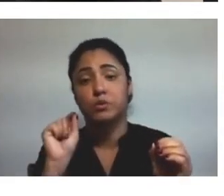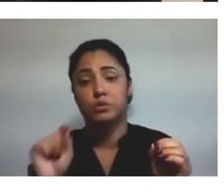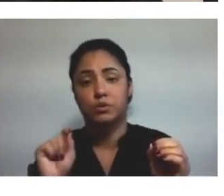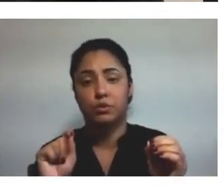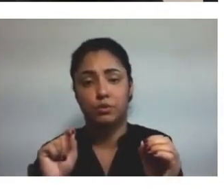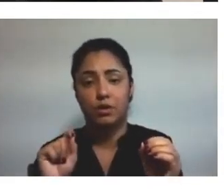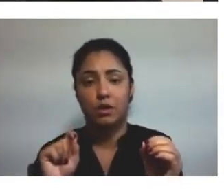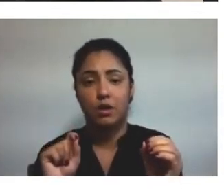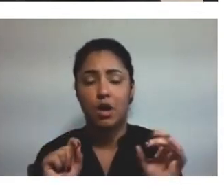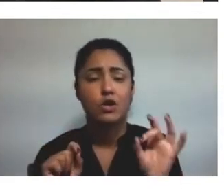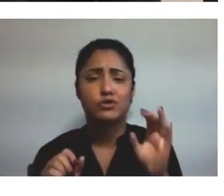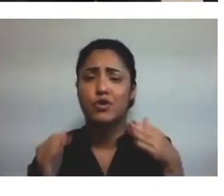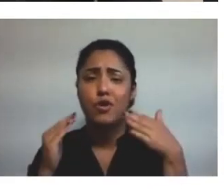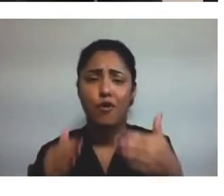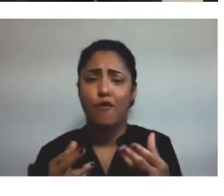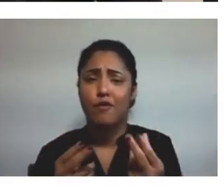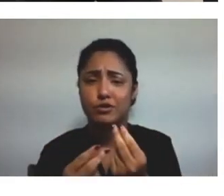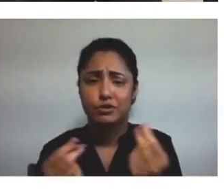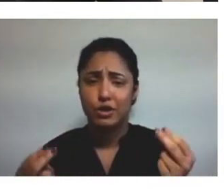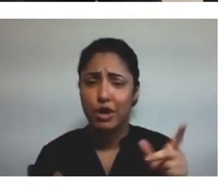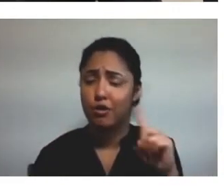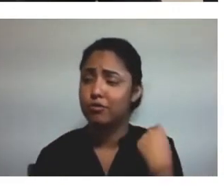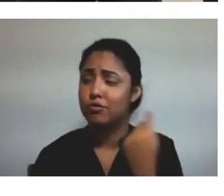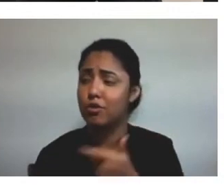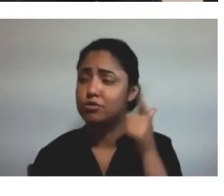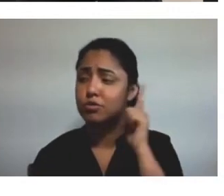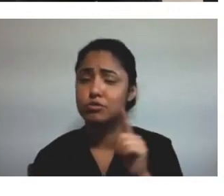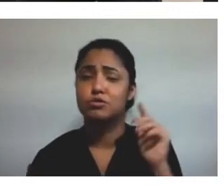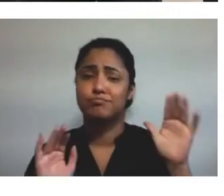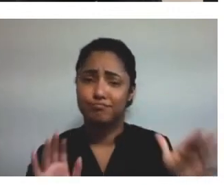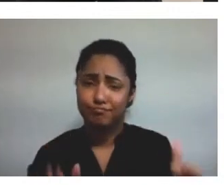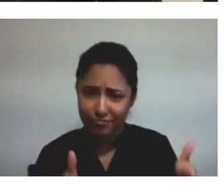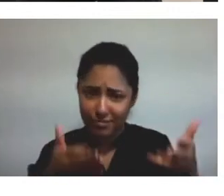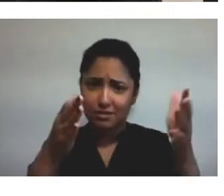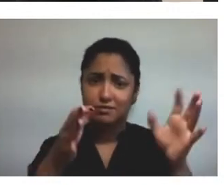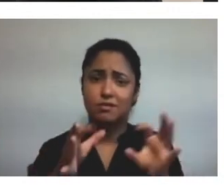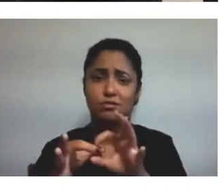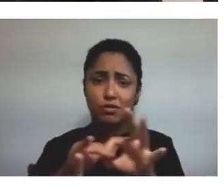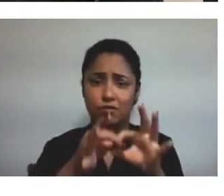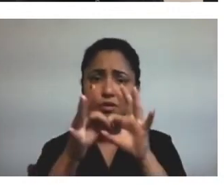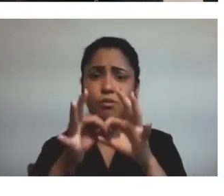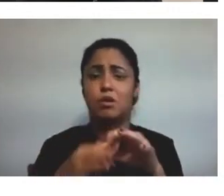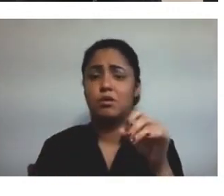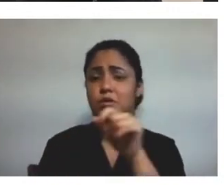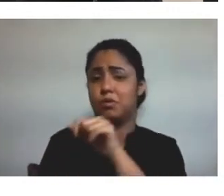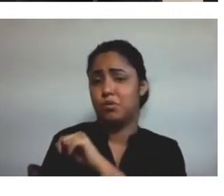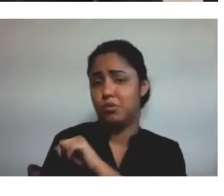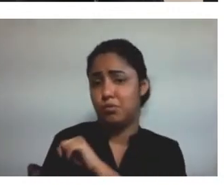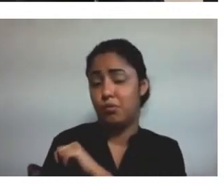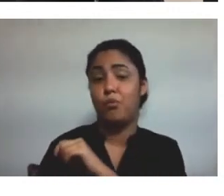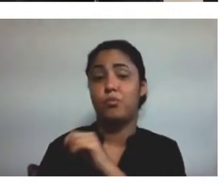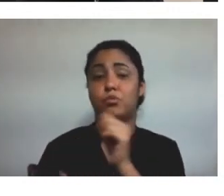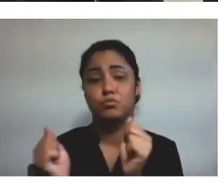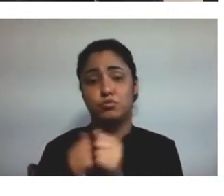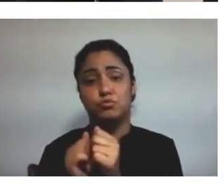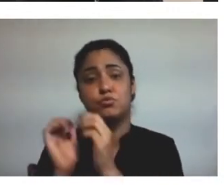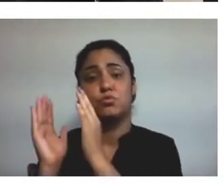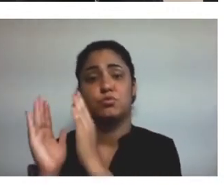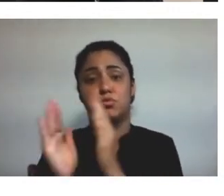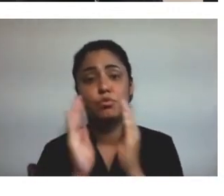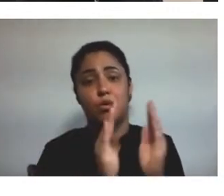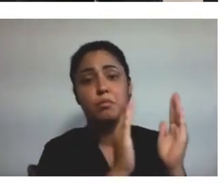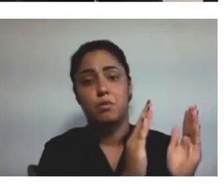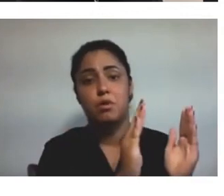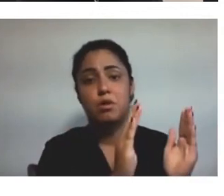qualquer valor, a gente conseguiu promover essa união entre o aluno e a biblioteca. E colocar a